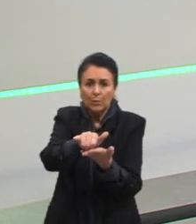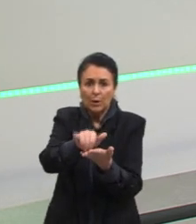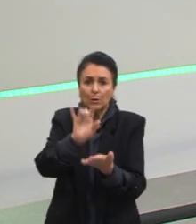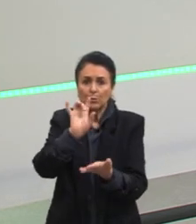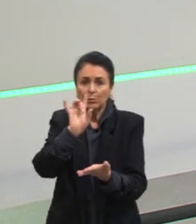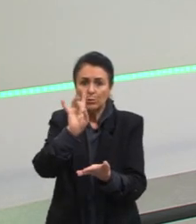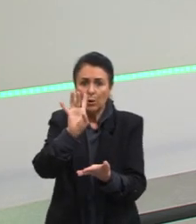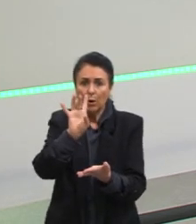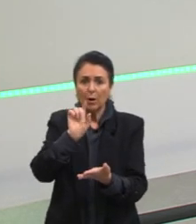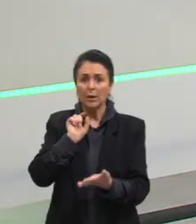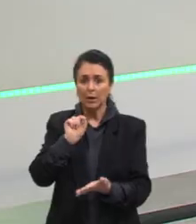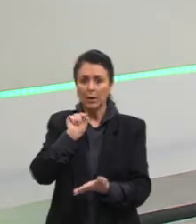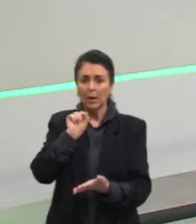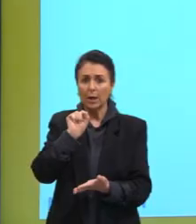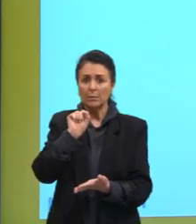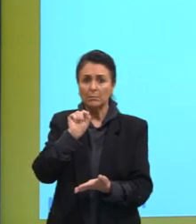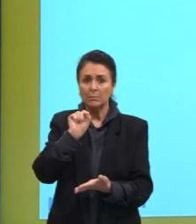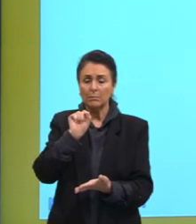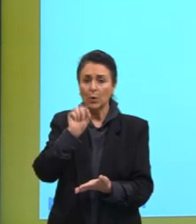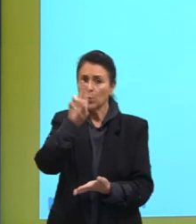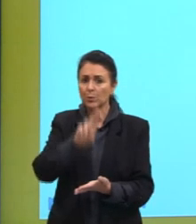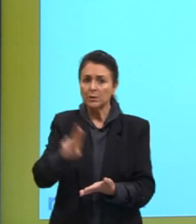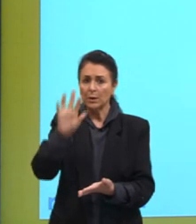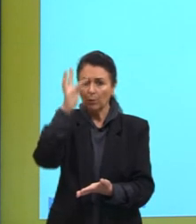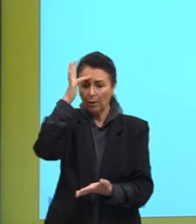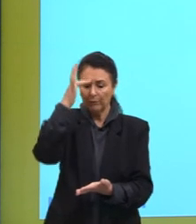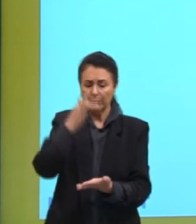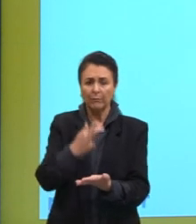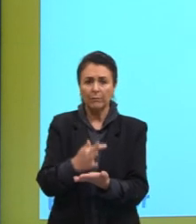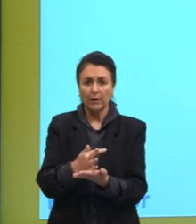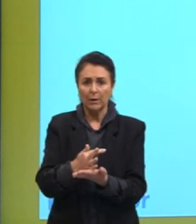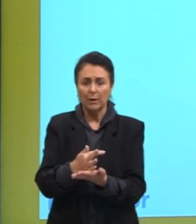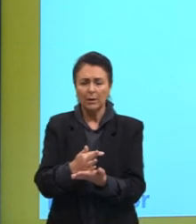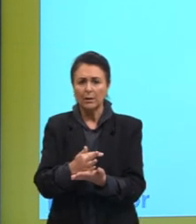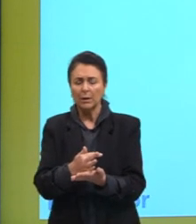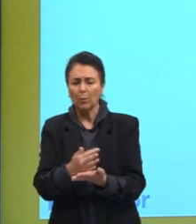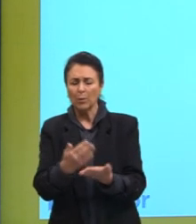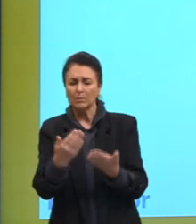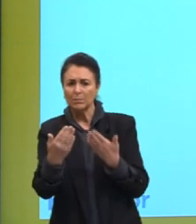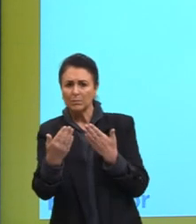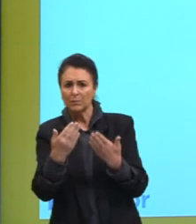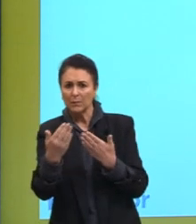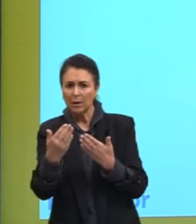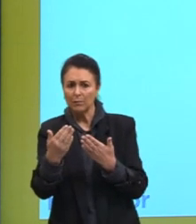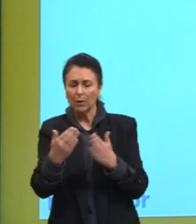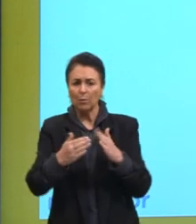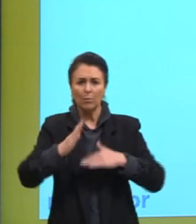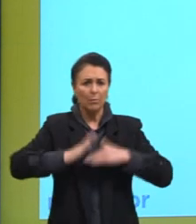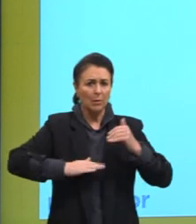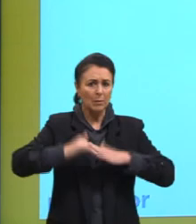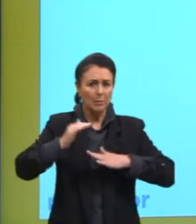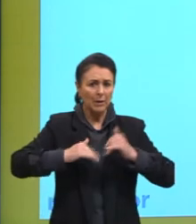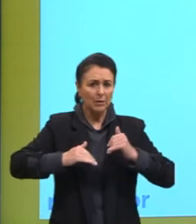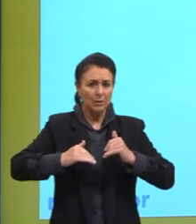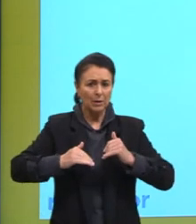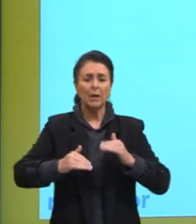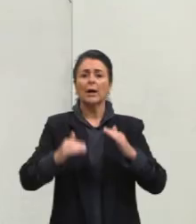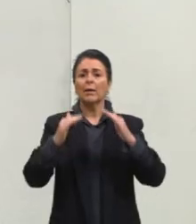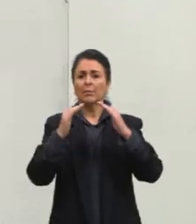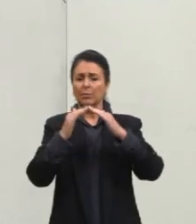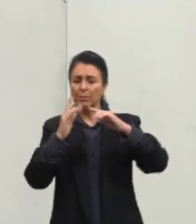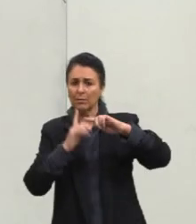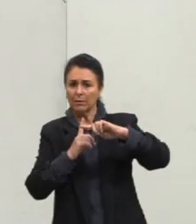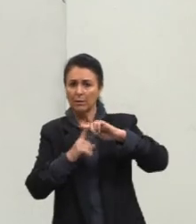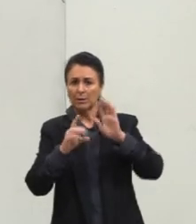chegar através da fé. Então, ele está questionando uma prática da igreja católica, e ele vai questionar a